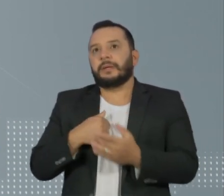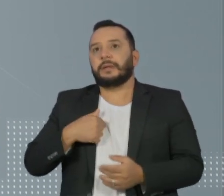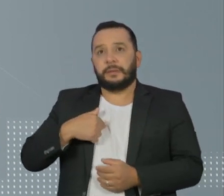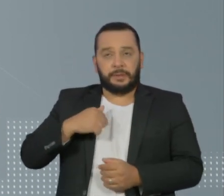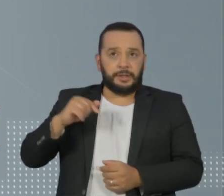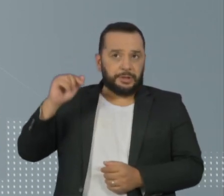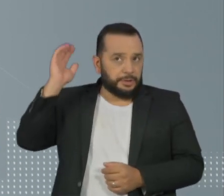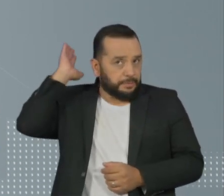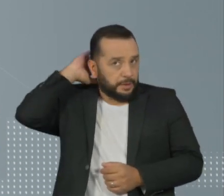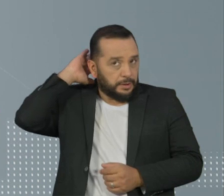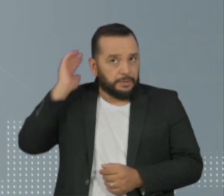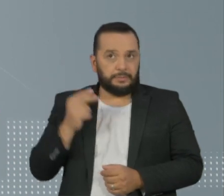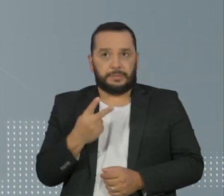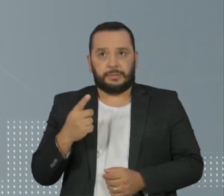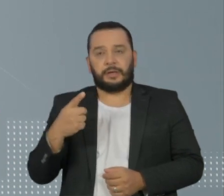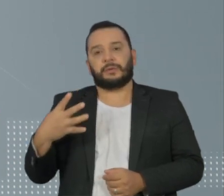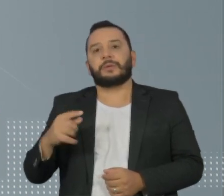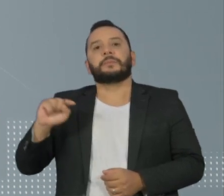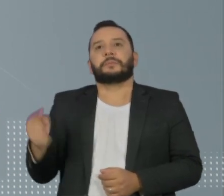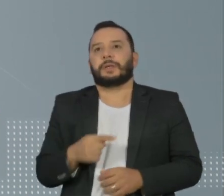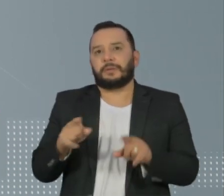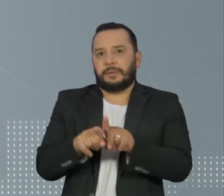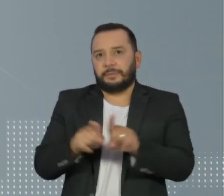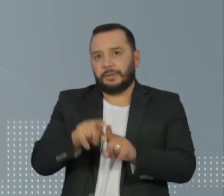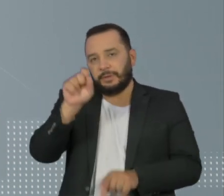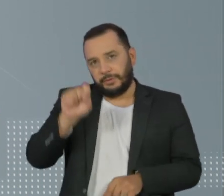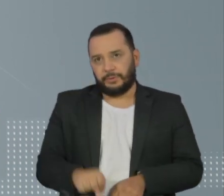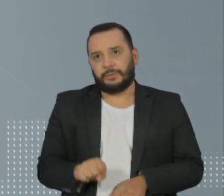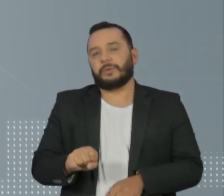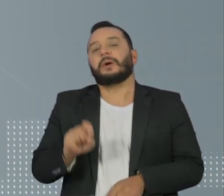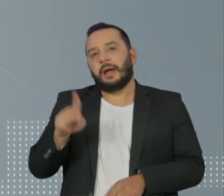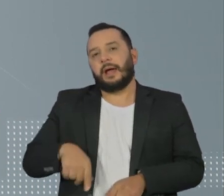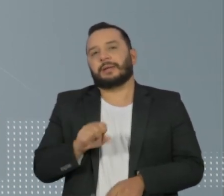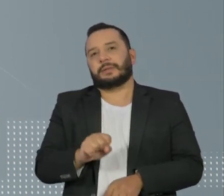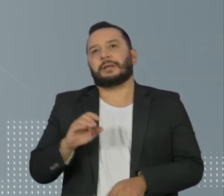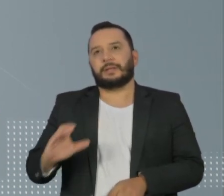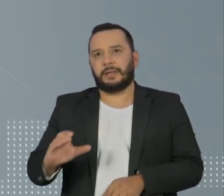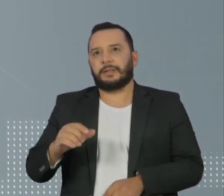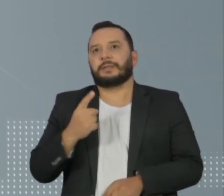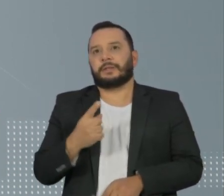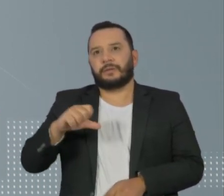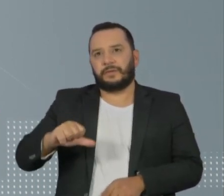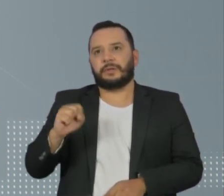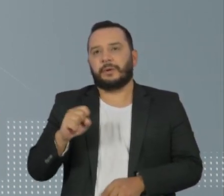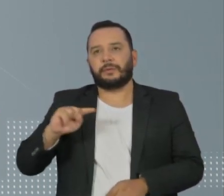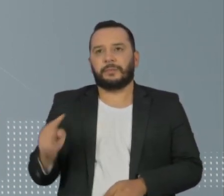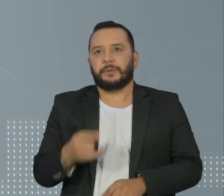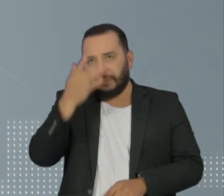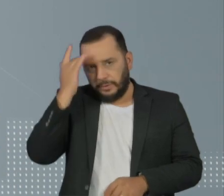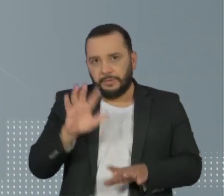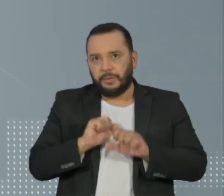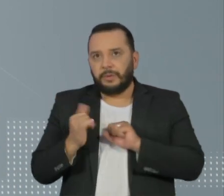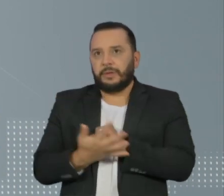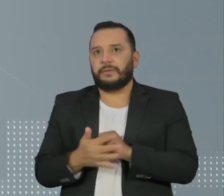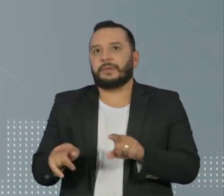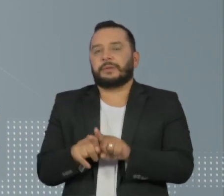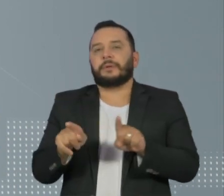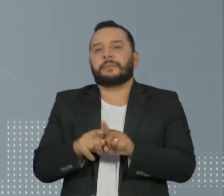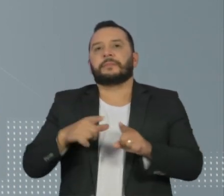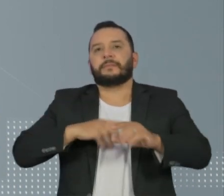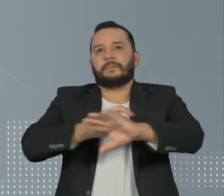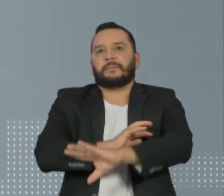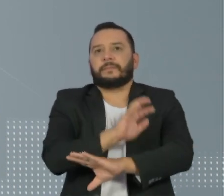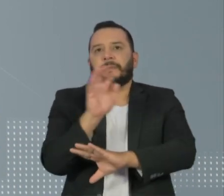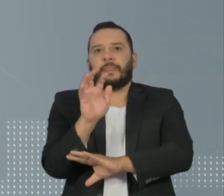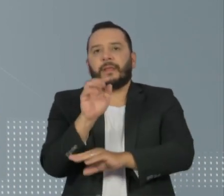Pará, 214 mil. No sul, o principal foco é Santa Catarina, com 198 mil infectados. E no centro-oeste,